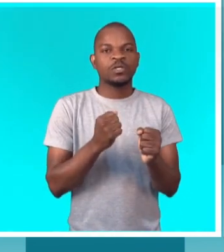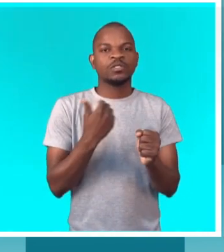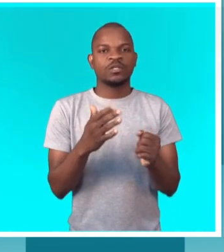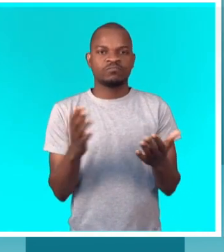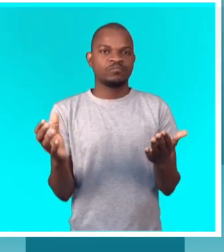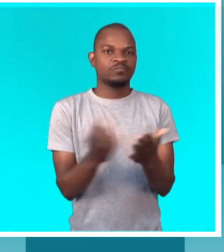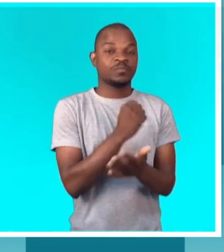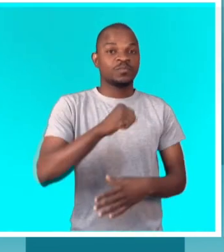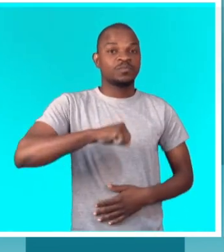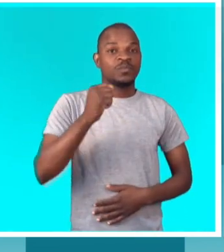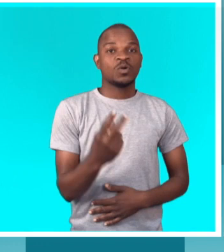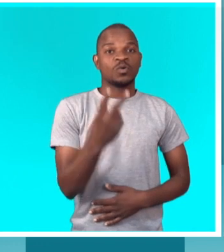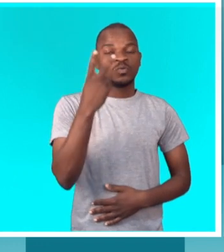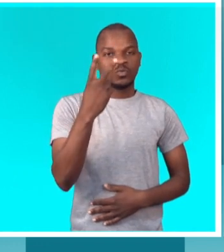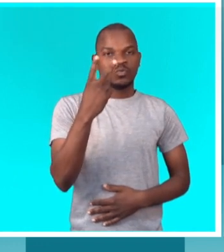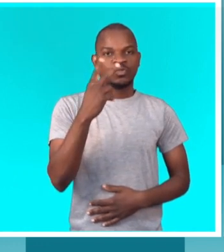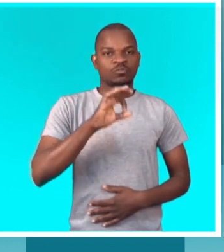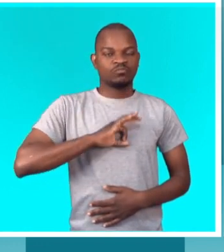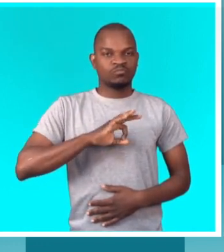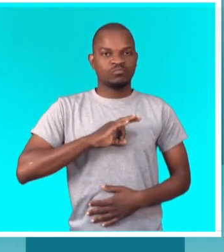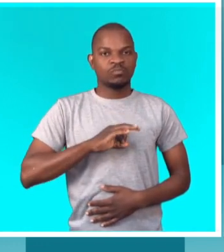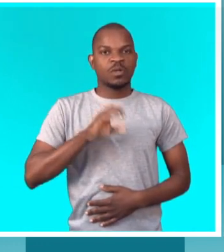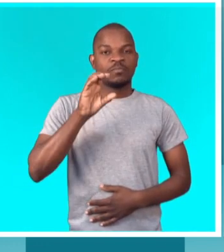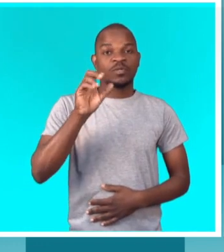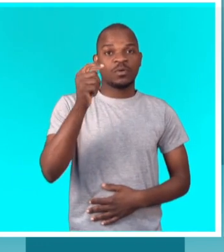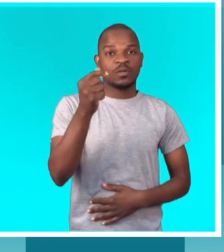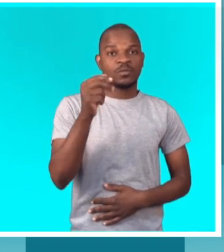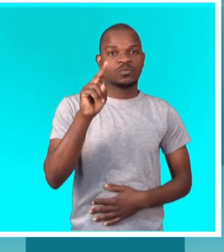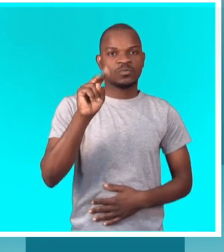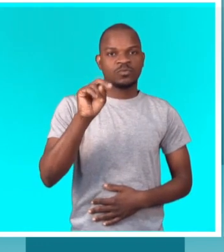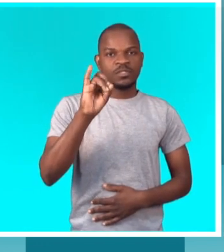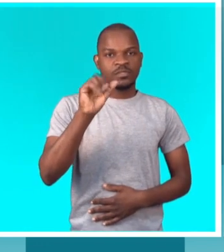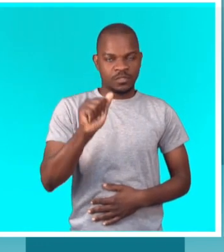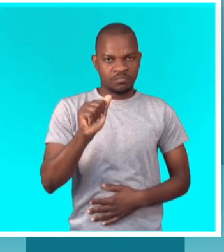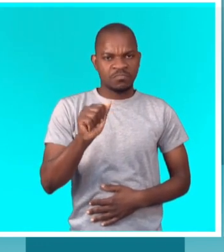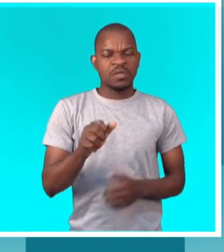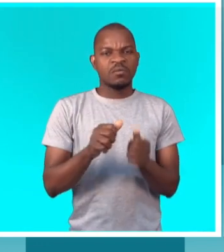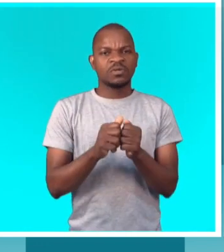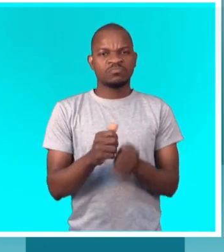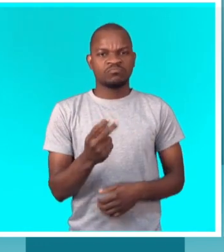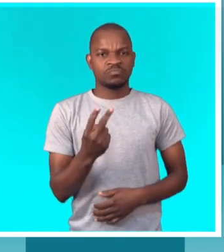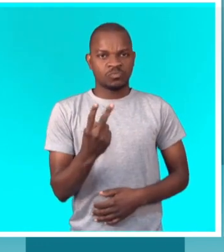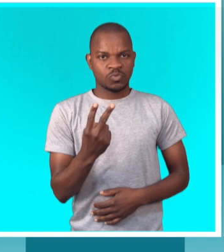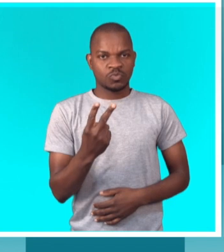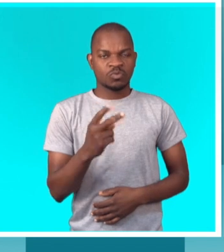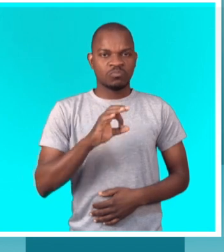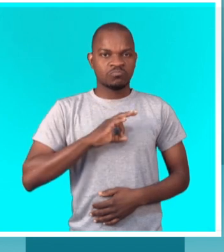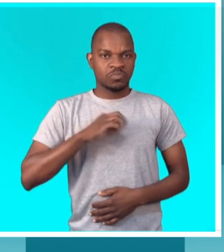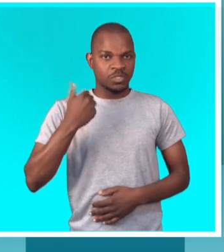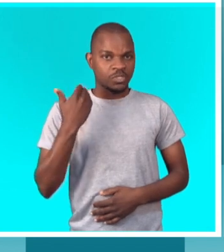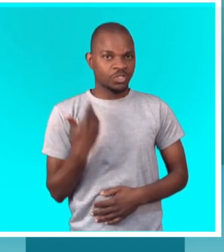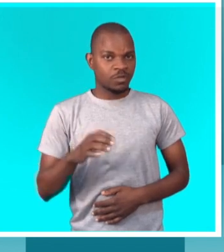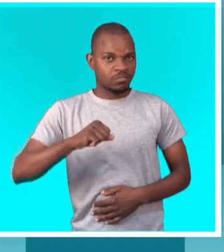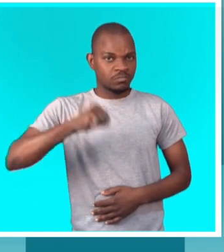conquistando duas medalhas no meeting da Tunísia, sendo uma de ouro e outra de prata. Com esta